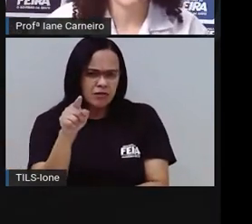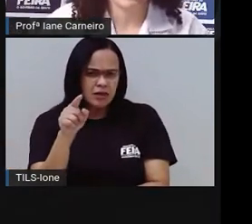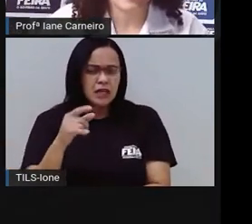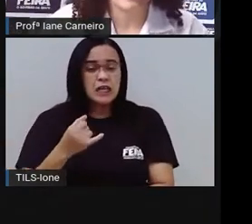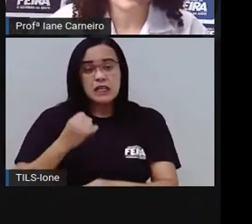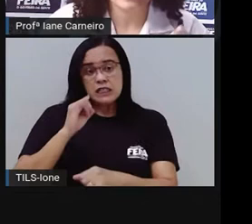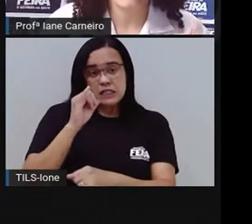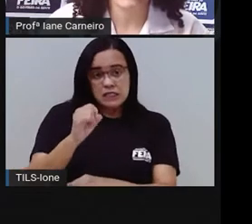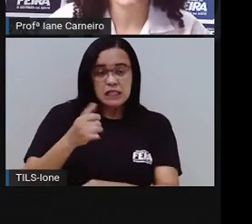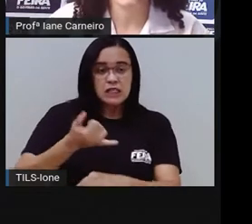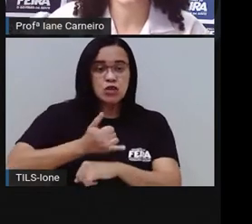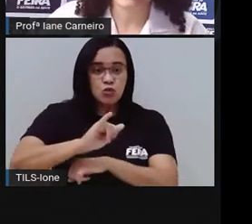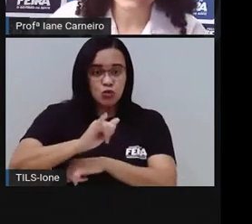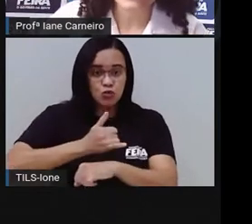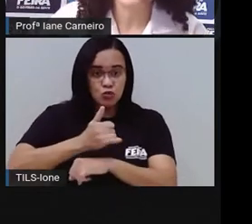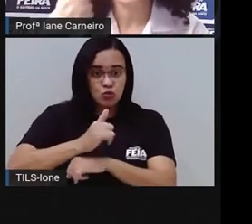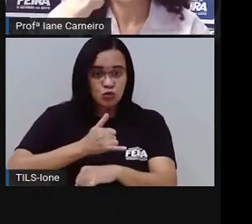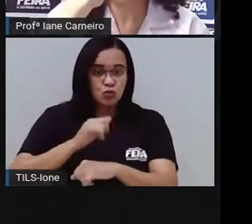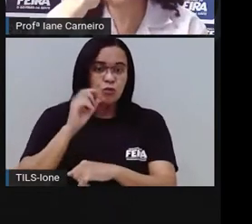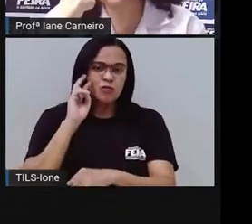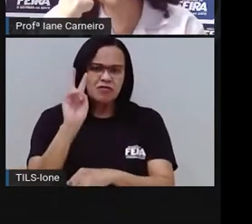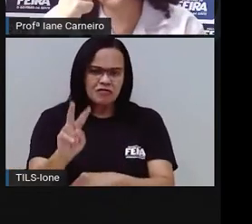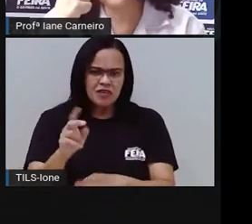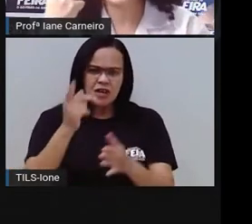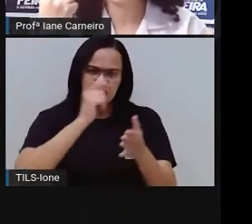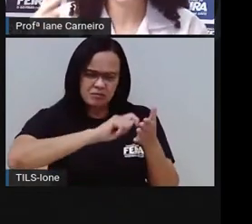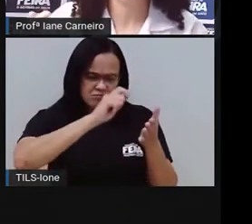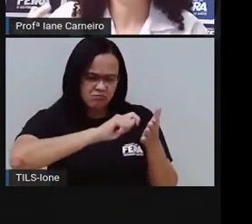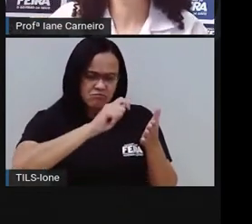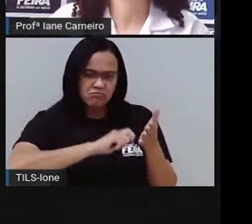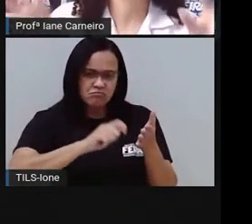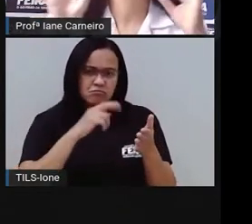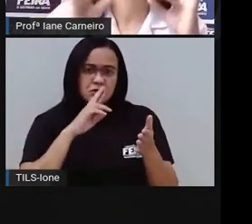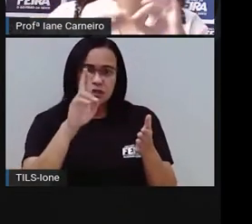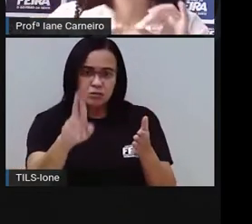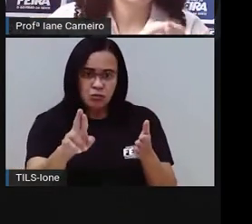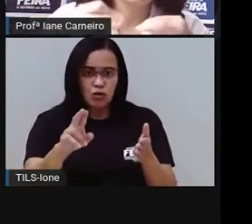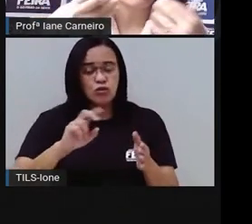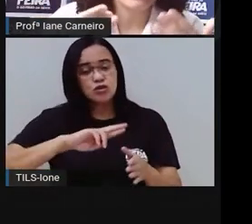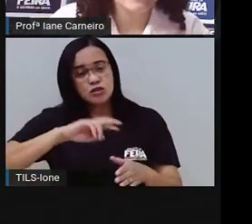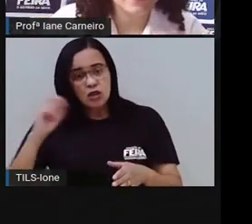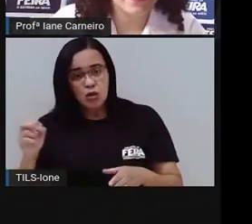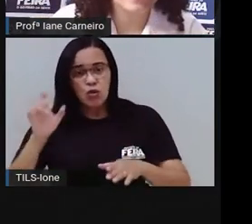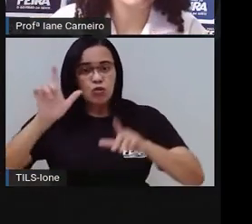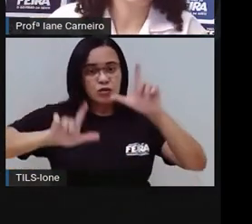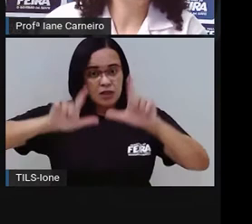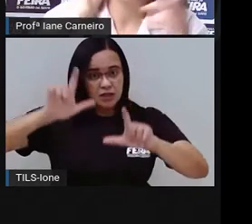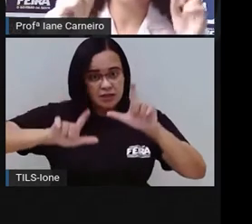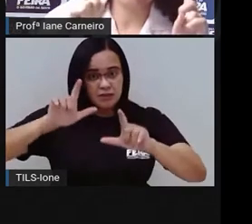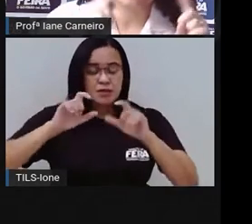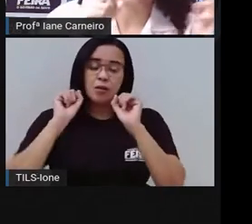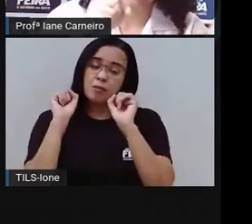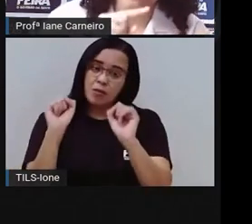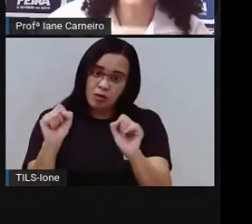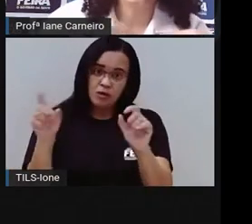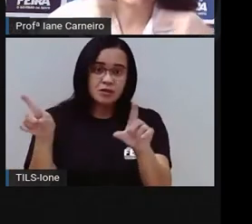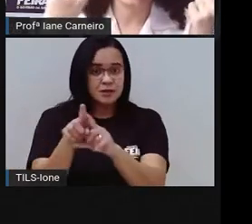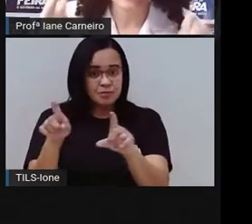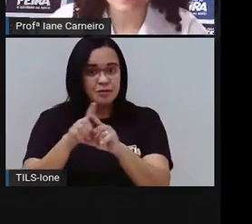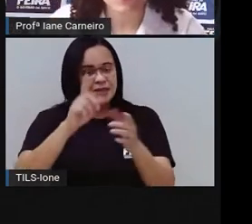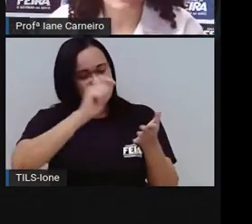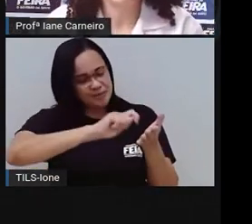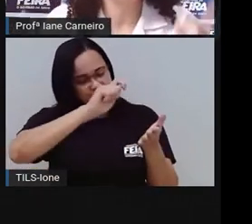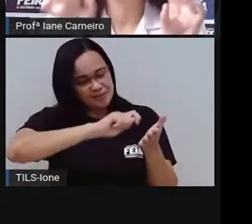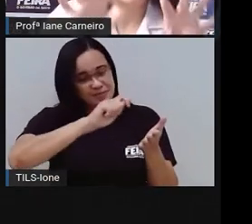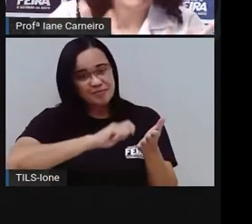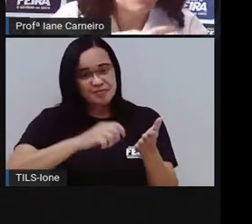pode colocar e escrever a sua resposta. Se você estiver vendo pela televisão, você pode escrever aí, Além, quem estiver no YouTube, além